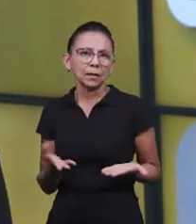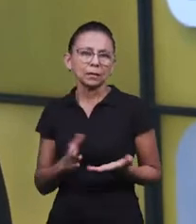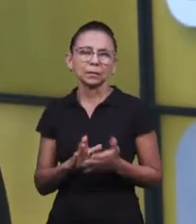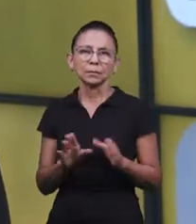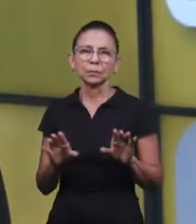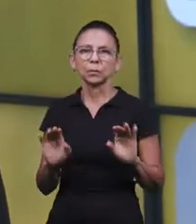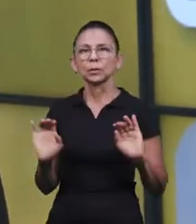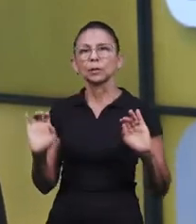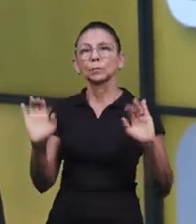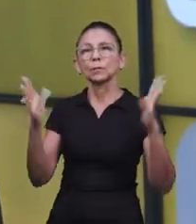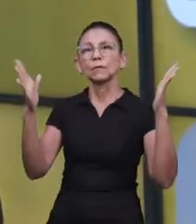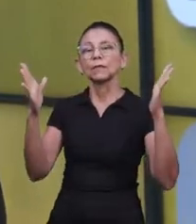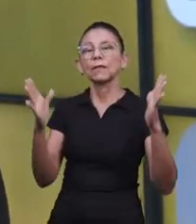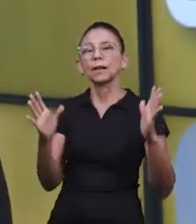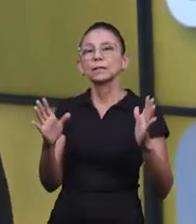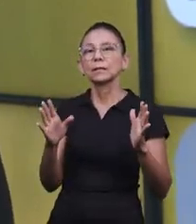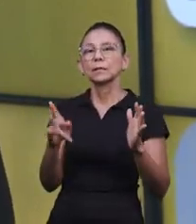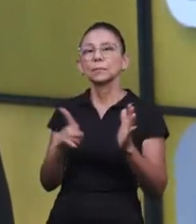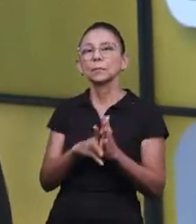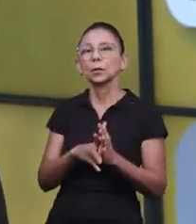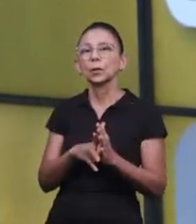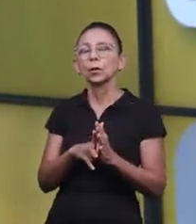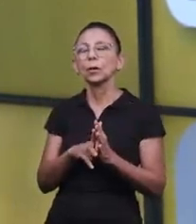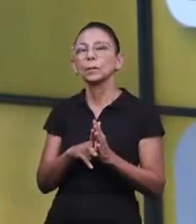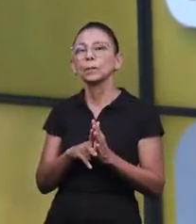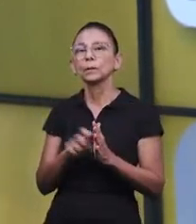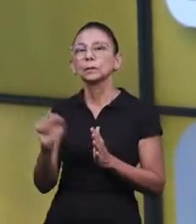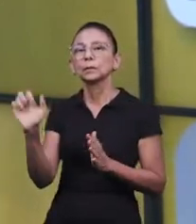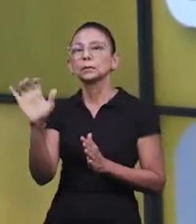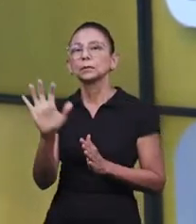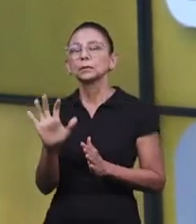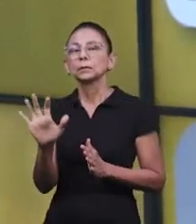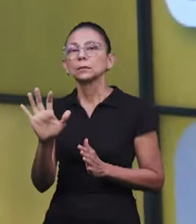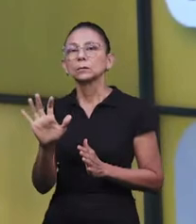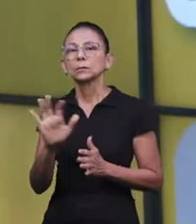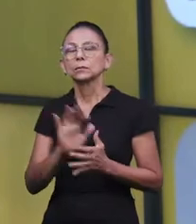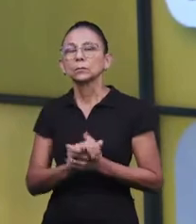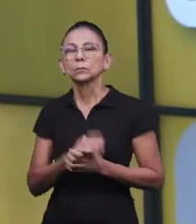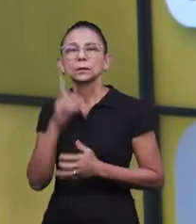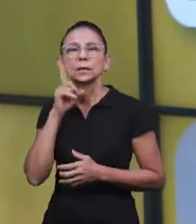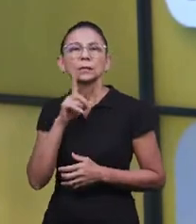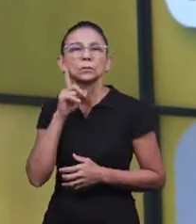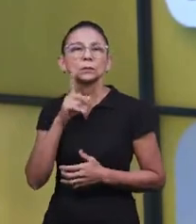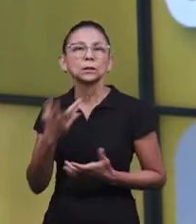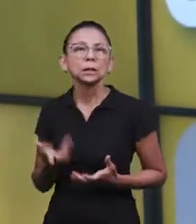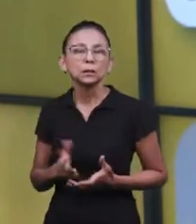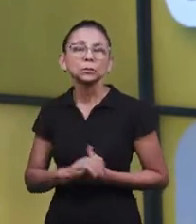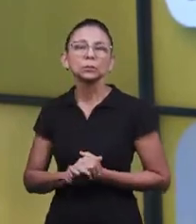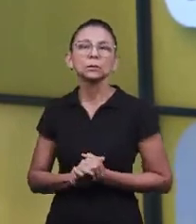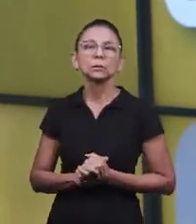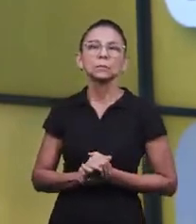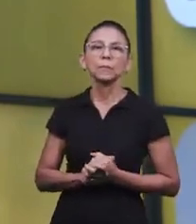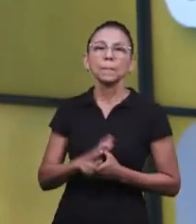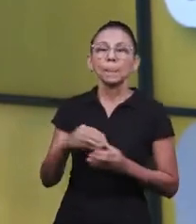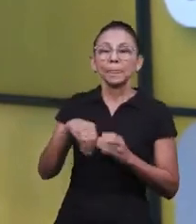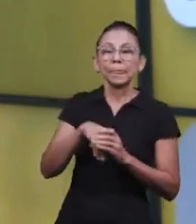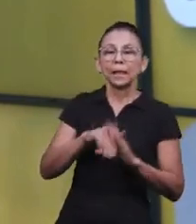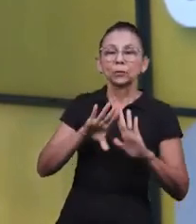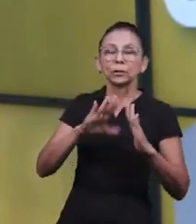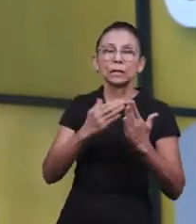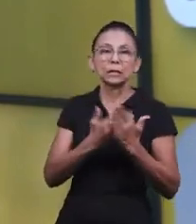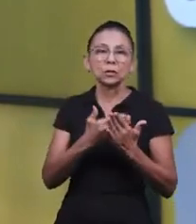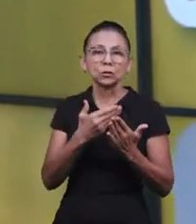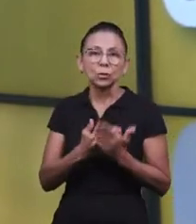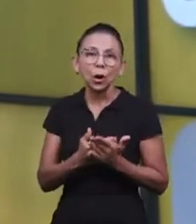é uma cultura americana, é uma festa americana, se incute isso dentro das escolas, como? Trazendo como uma brincadeira,